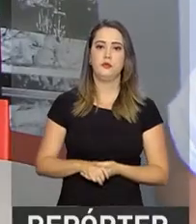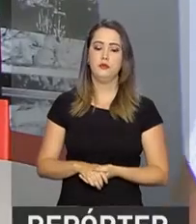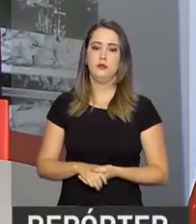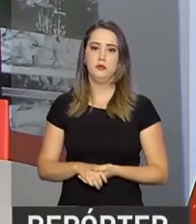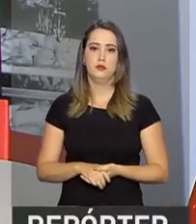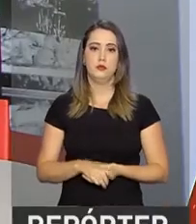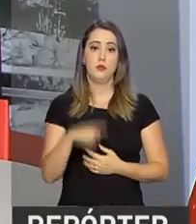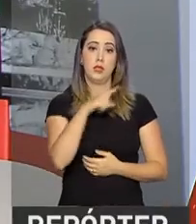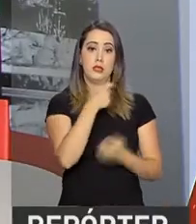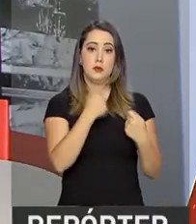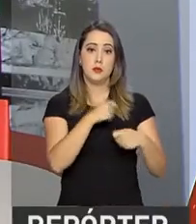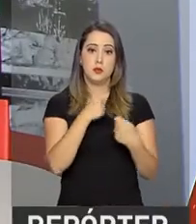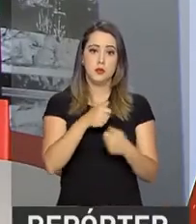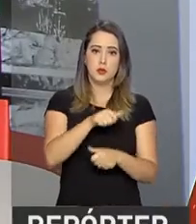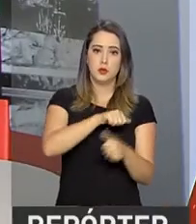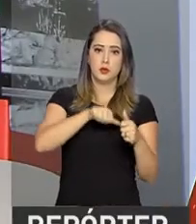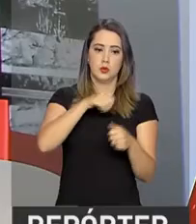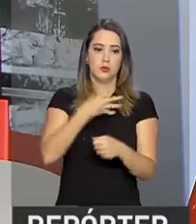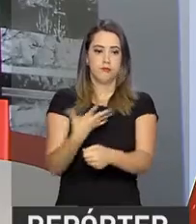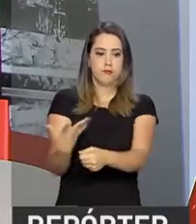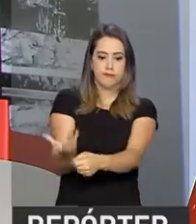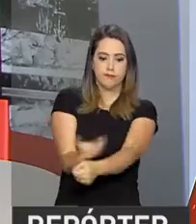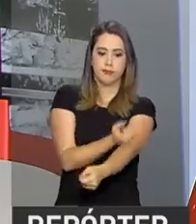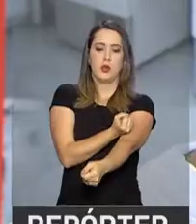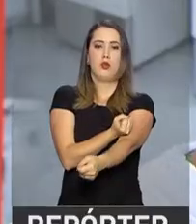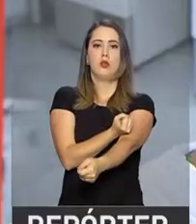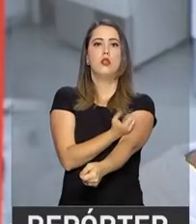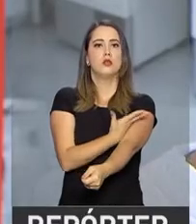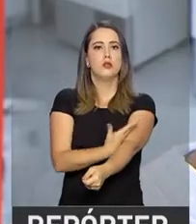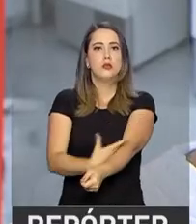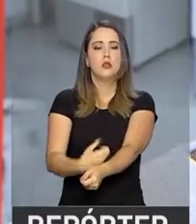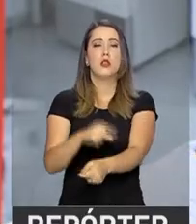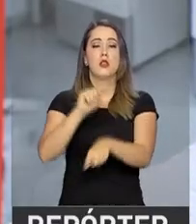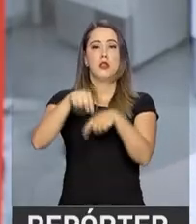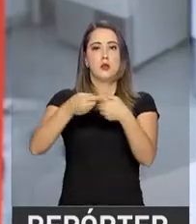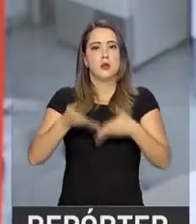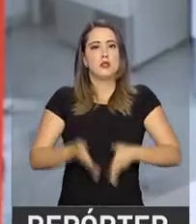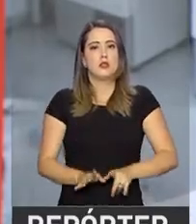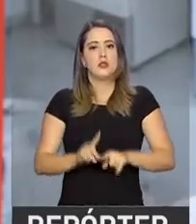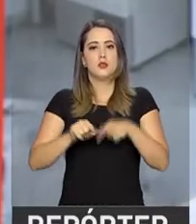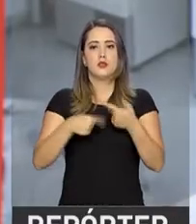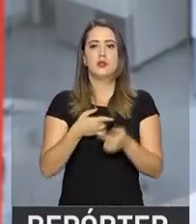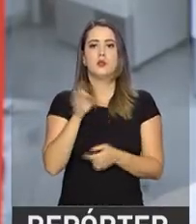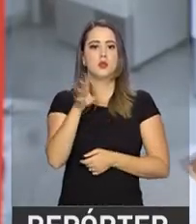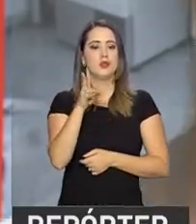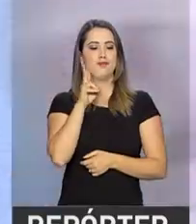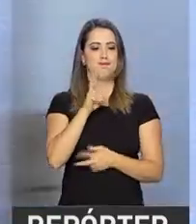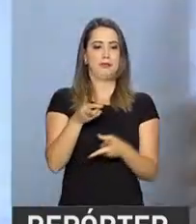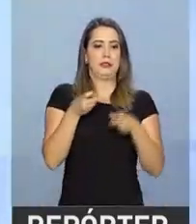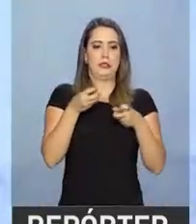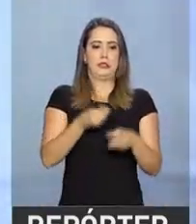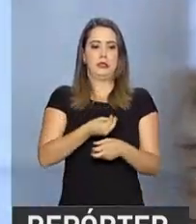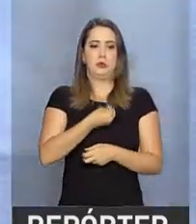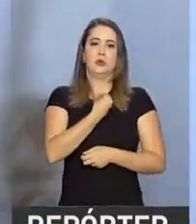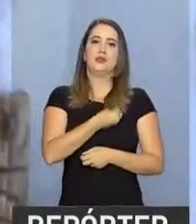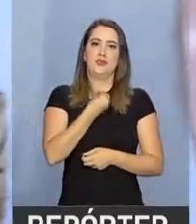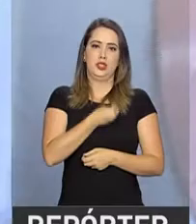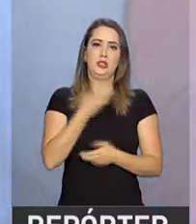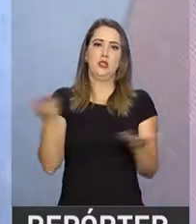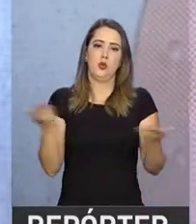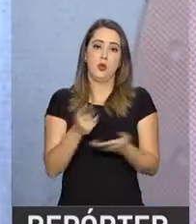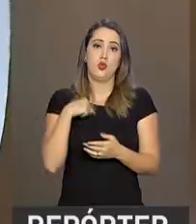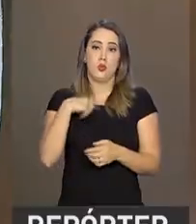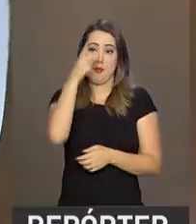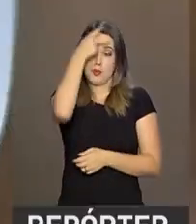Dário precisou de uma transfusão de sangue assim que nasceu. Depois de adulto, percebeu que só está vivo porque alguém doou voluntariamente